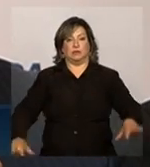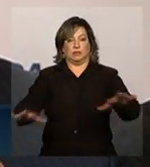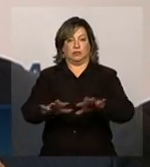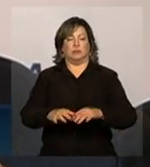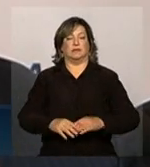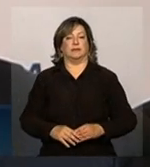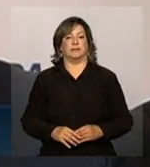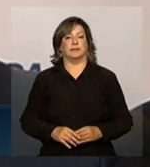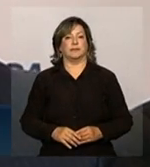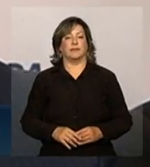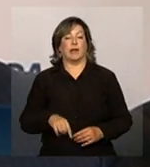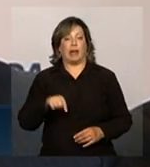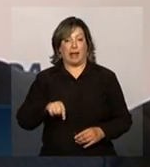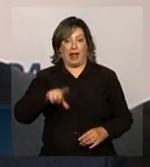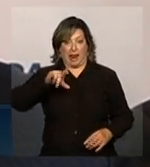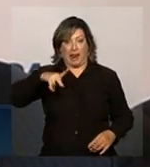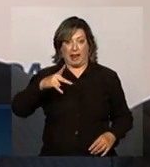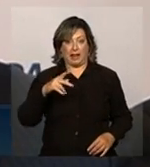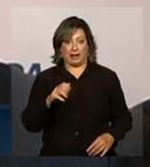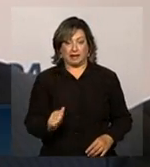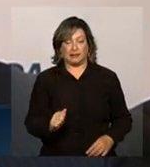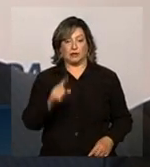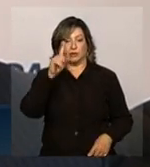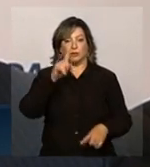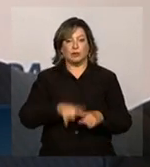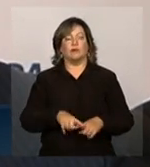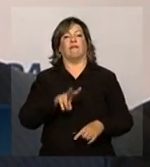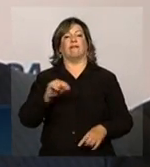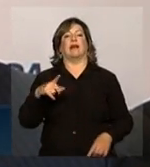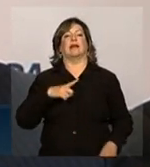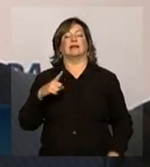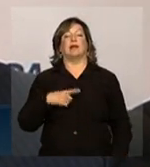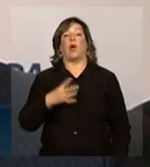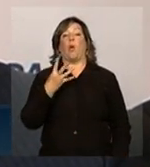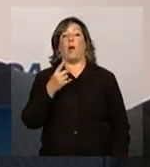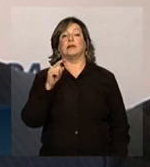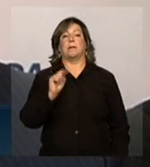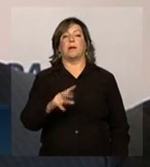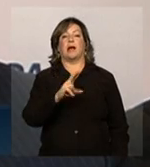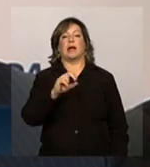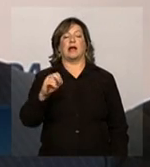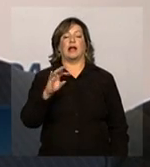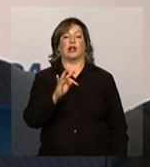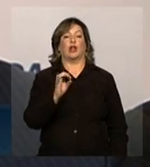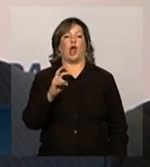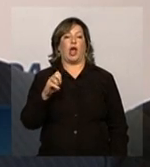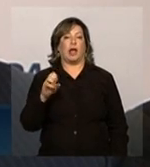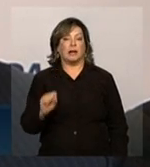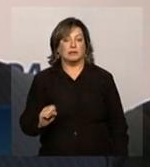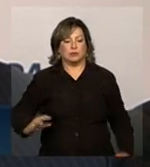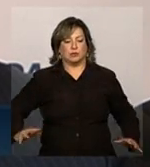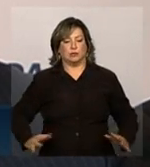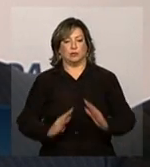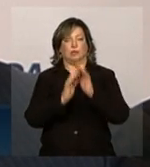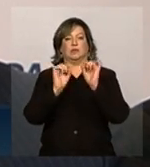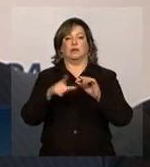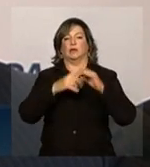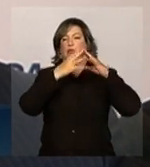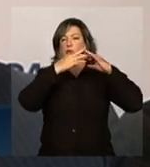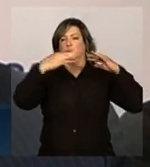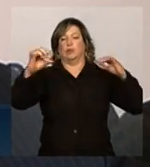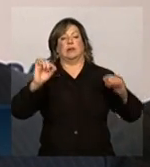A linha, em sua plenitude, terá 4.500 torres. E nós estamos falando aqui de